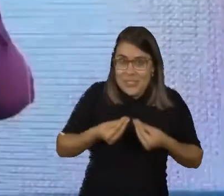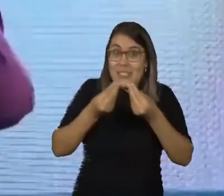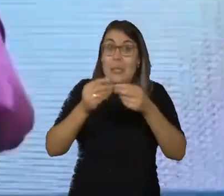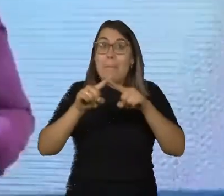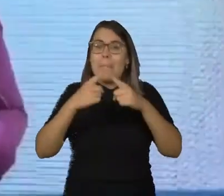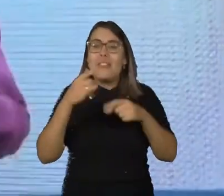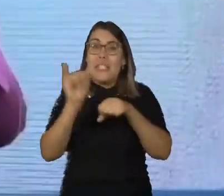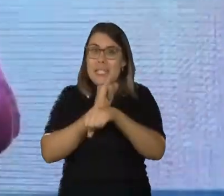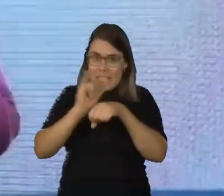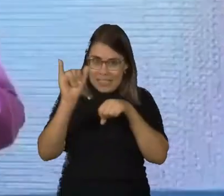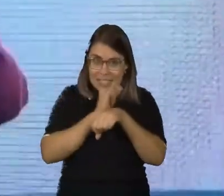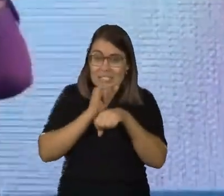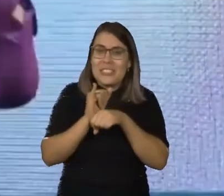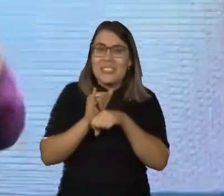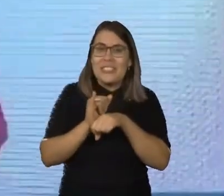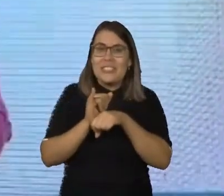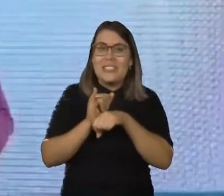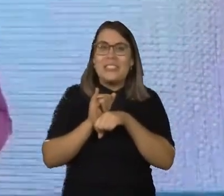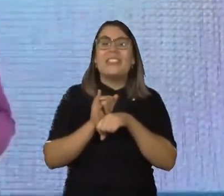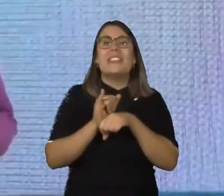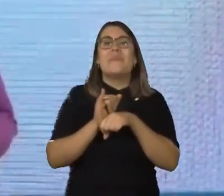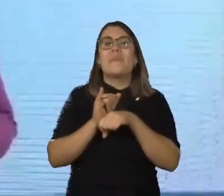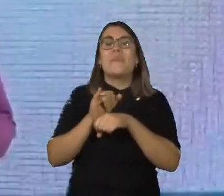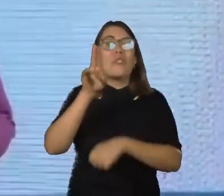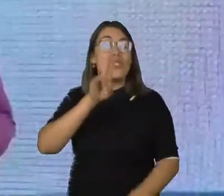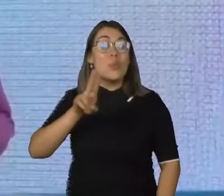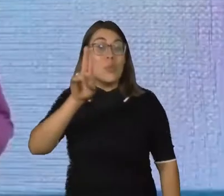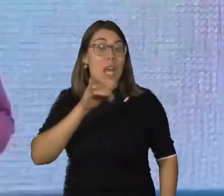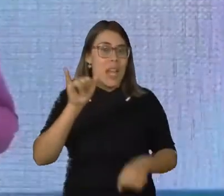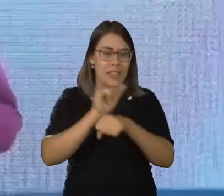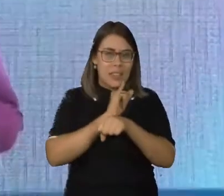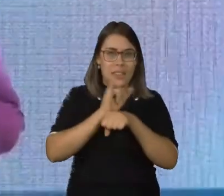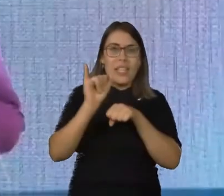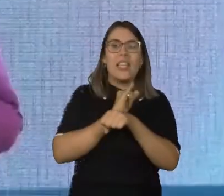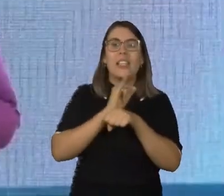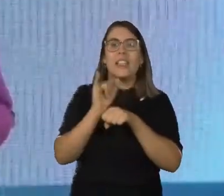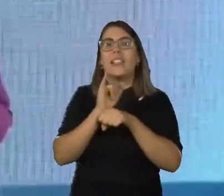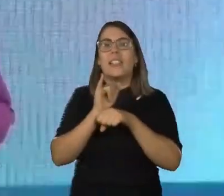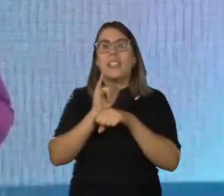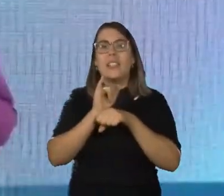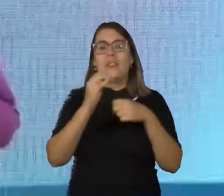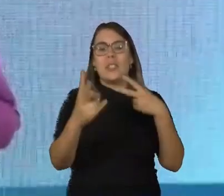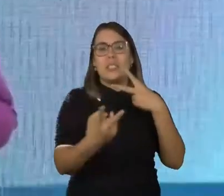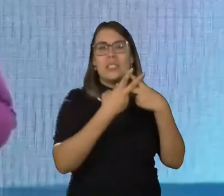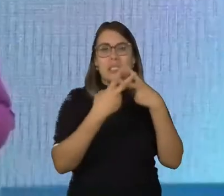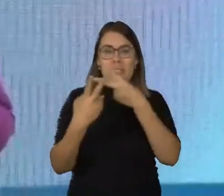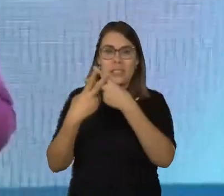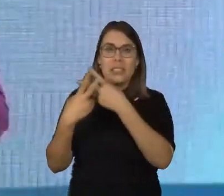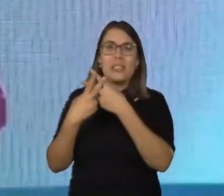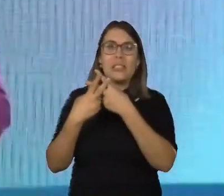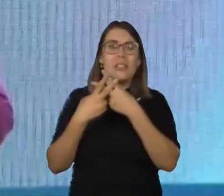fizer essa técnica e depois adicionar a gente lá, né? A Cromossomo 21, Tania Zambon Oficial, que é o nosso Instagram,